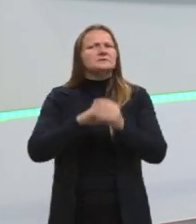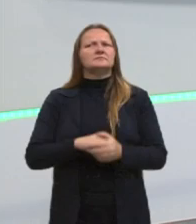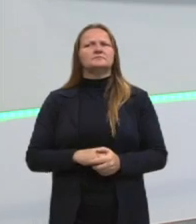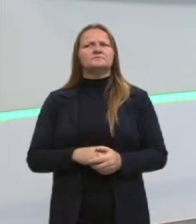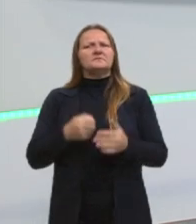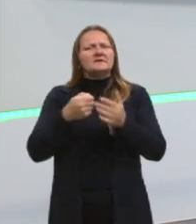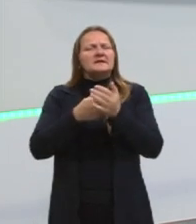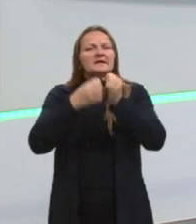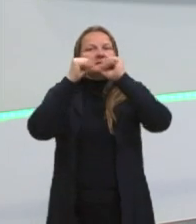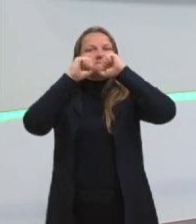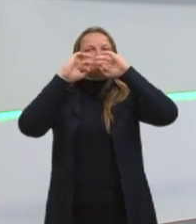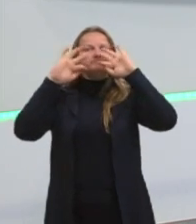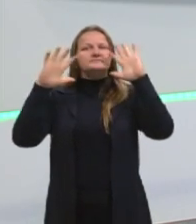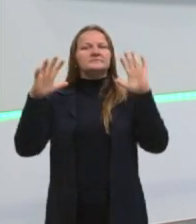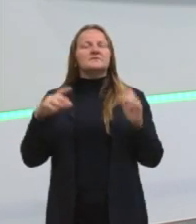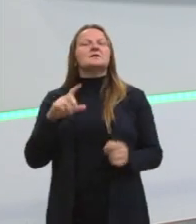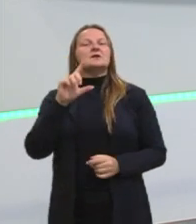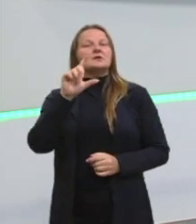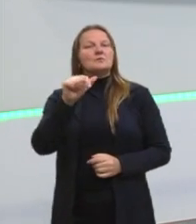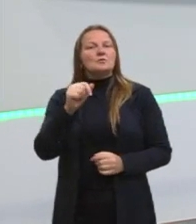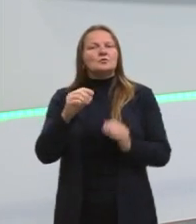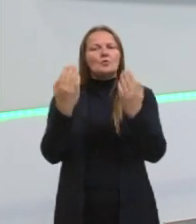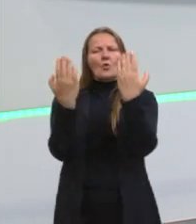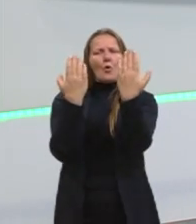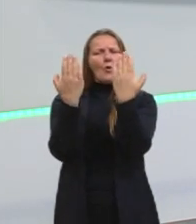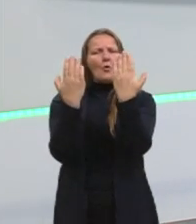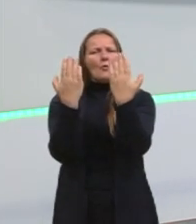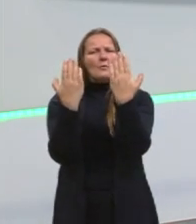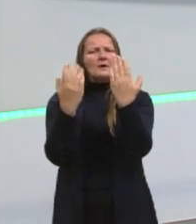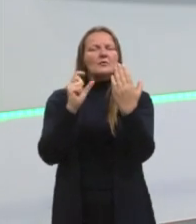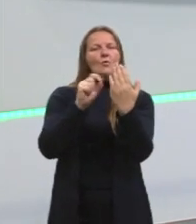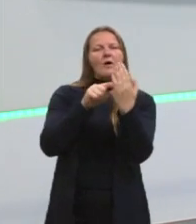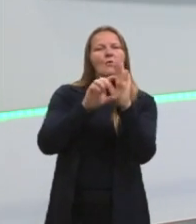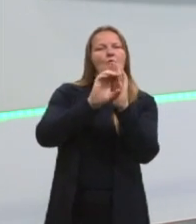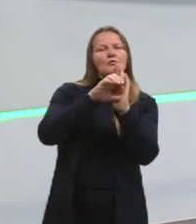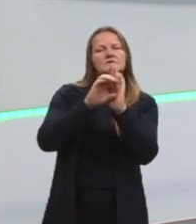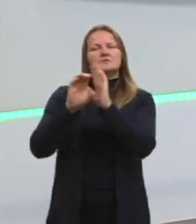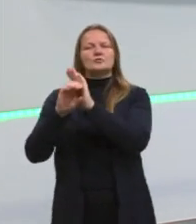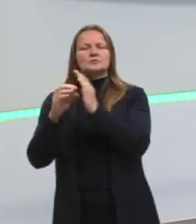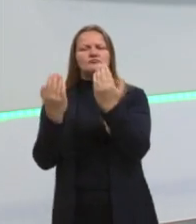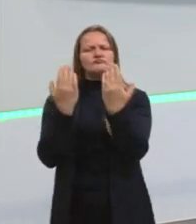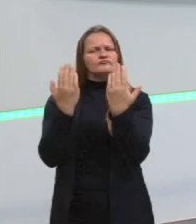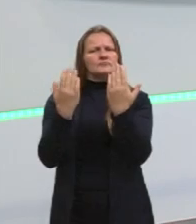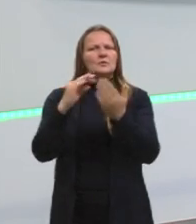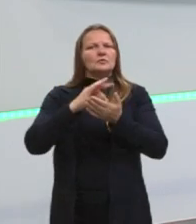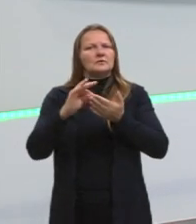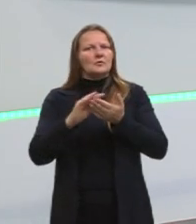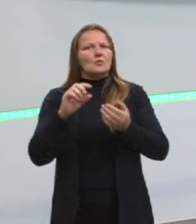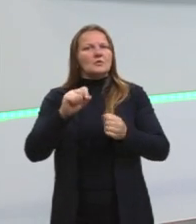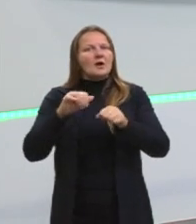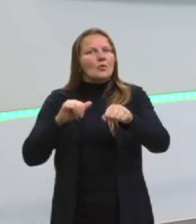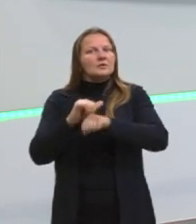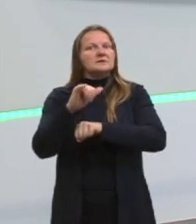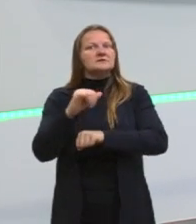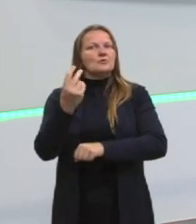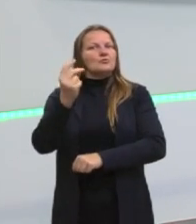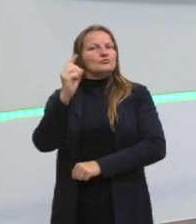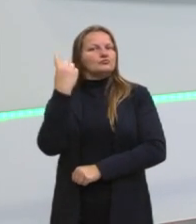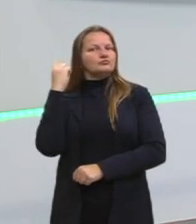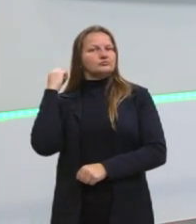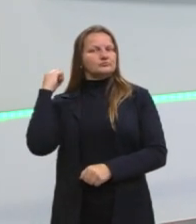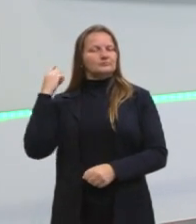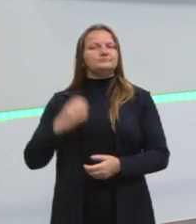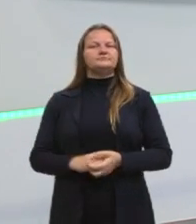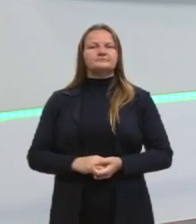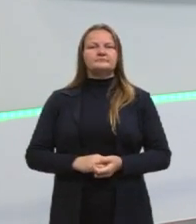tentar entender eles e comparar essas formulações teóricas com o que houve lá no passado. Então,